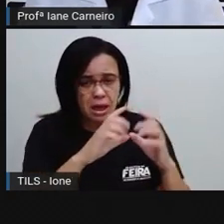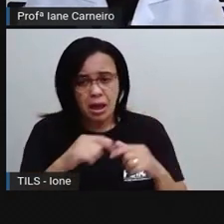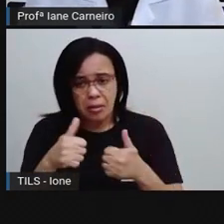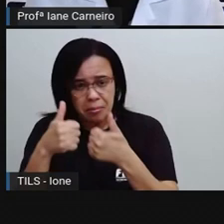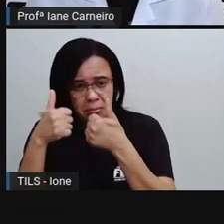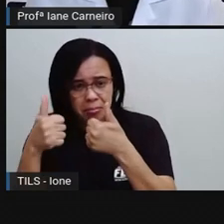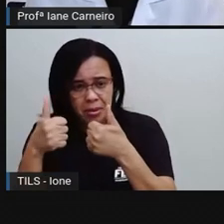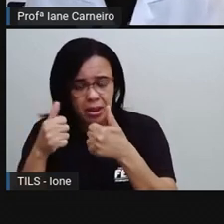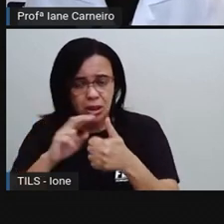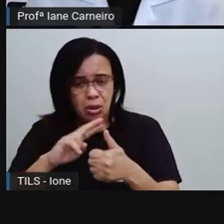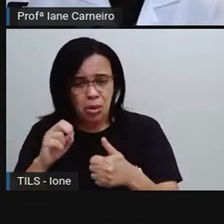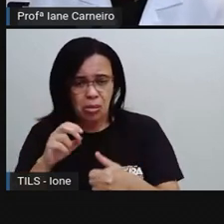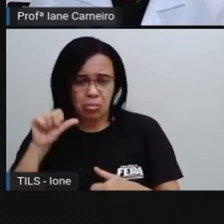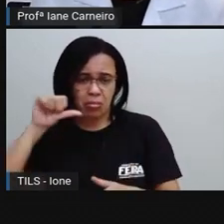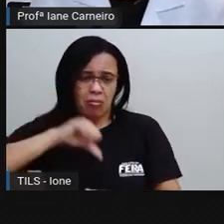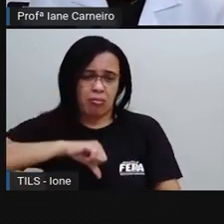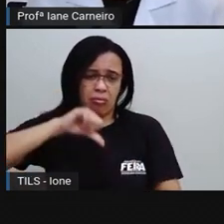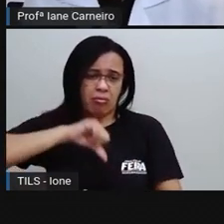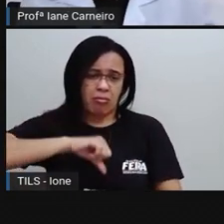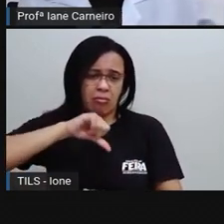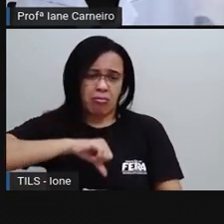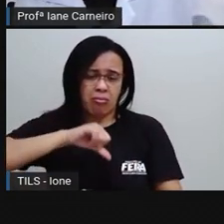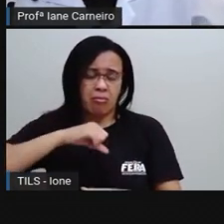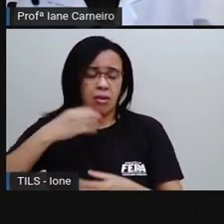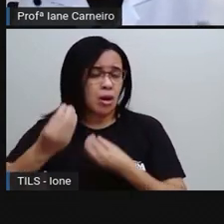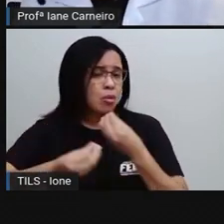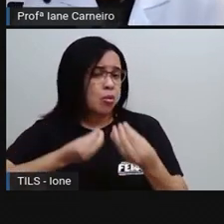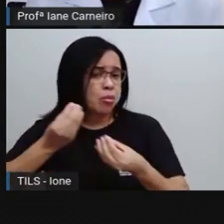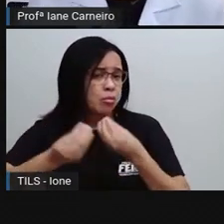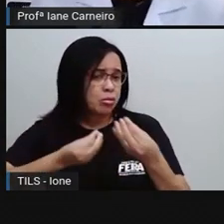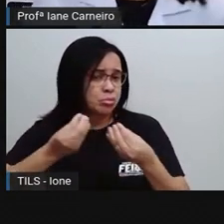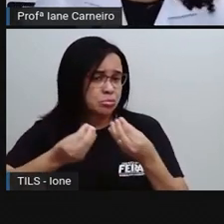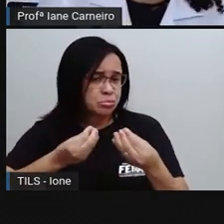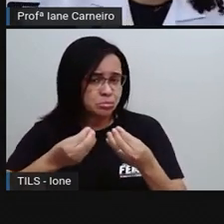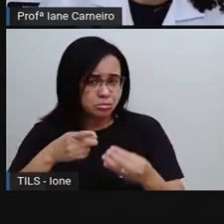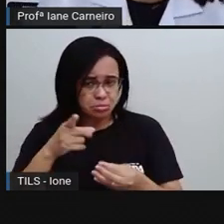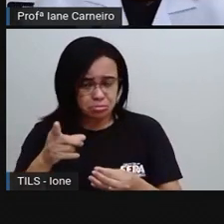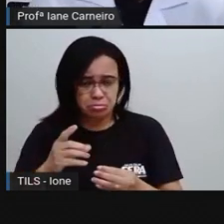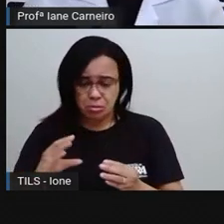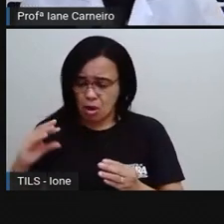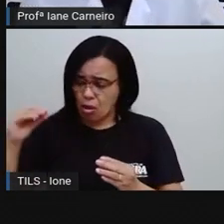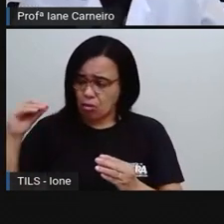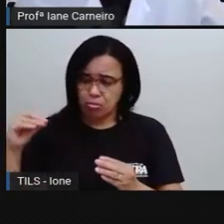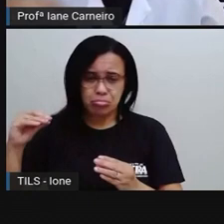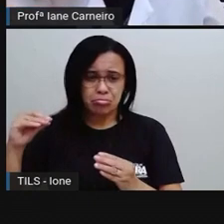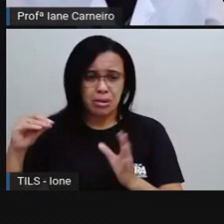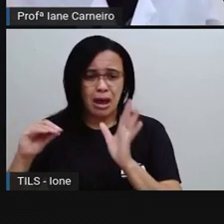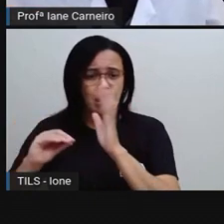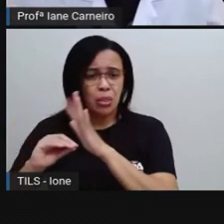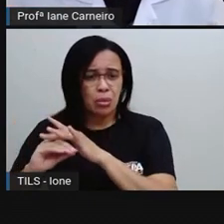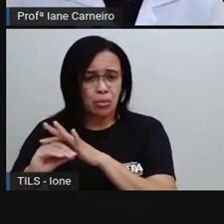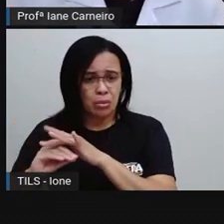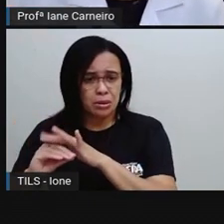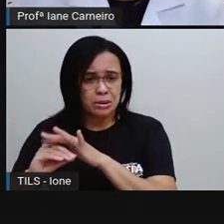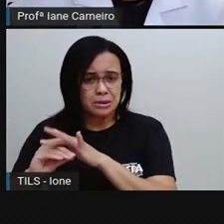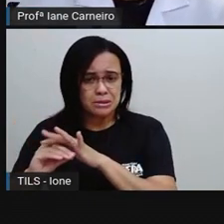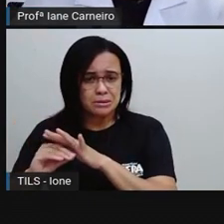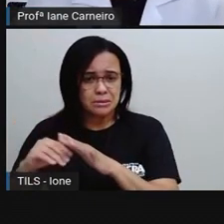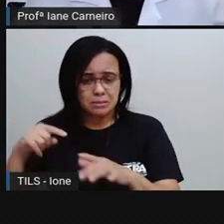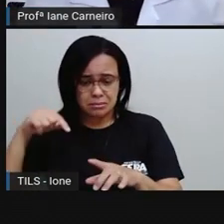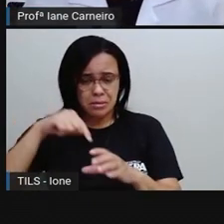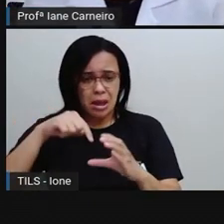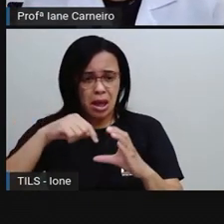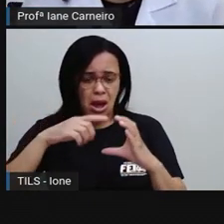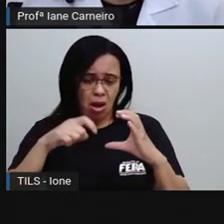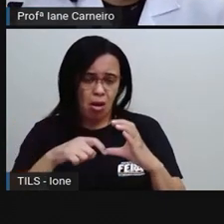fala, né? Que eles não ficaram bem, né? O cravo ficou doente. A Rosa saiu de espeta assada, né?